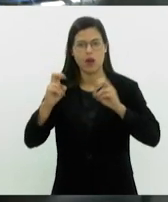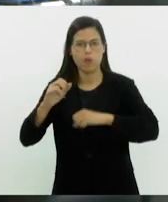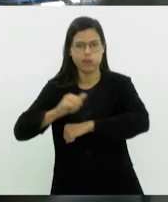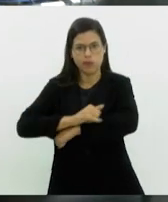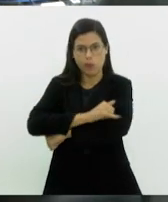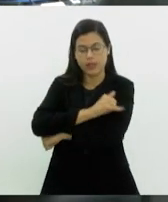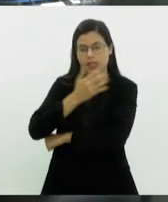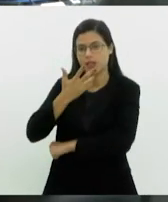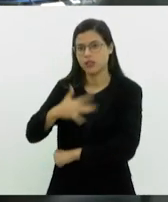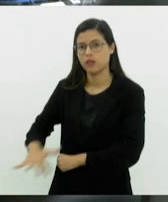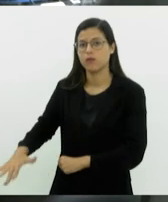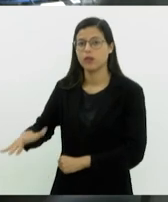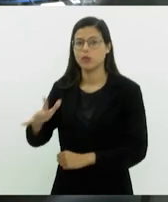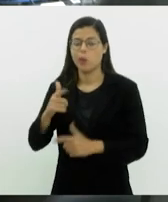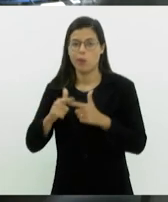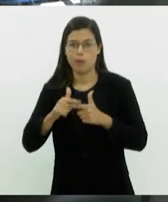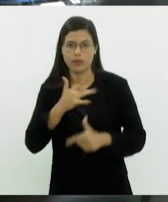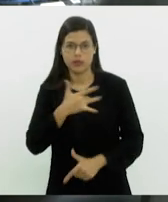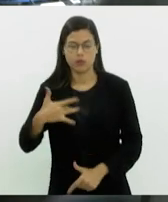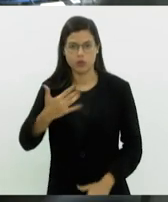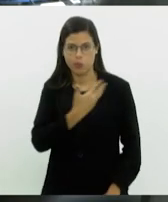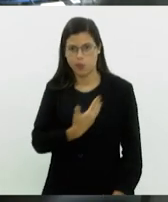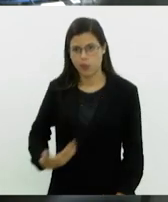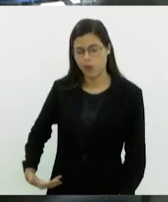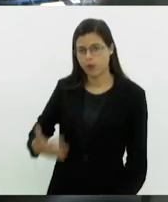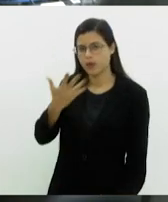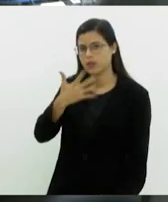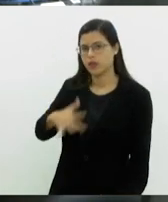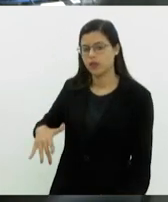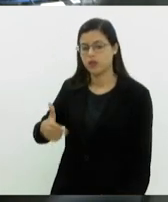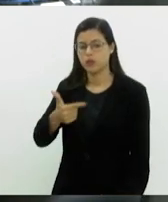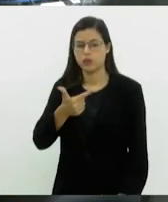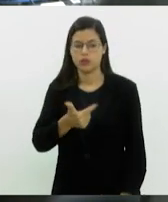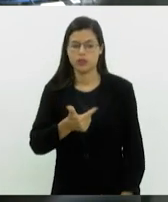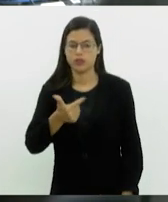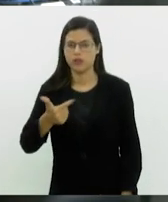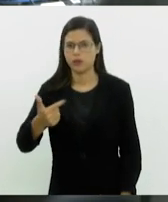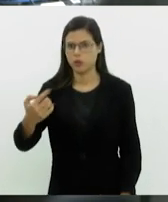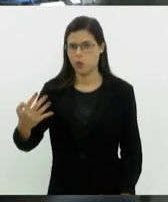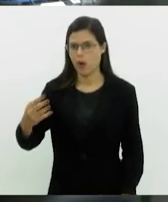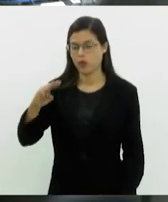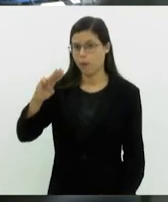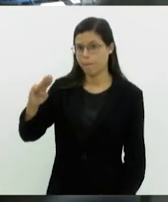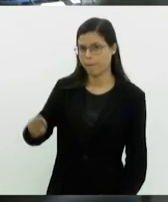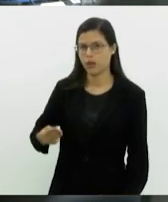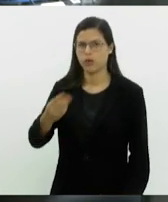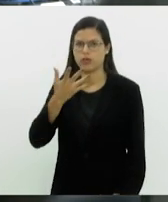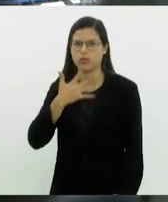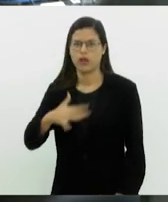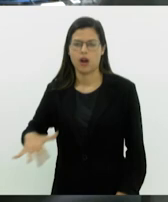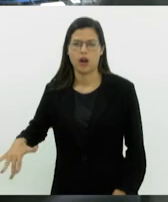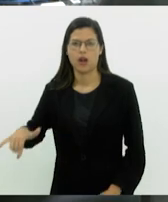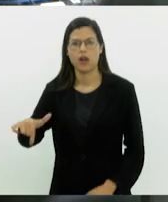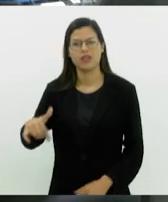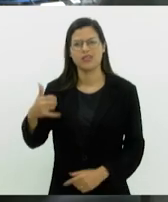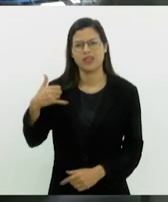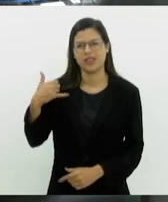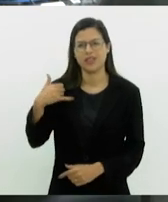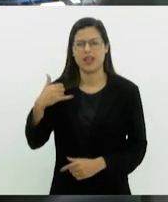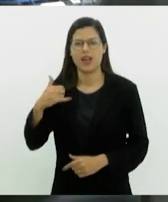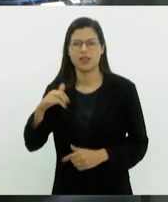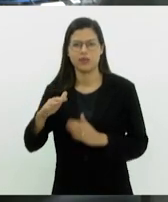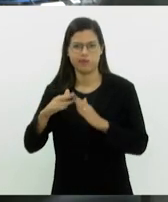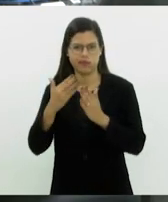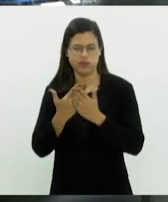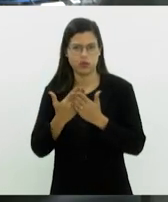problemas de saúde pública pediátrica, afetando cerca de 224 milhões de crianças em idade escolar em todo o